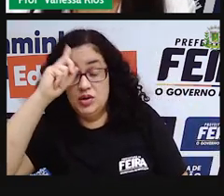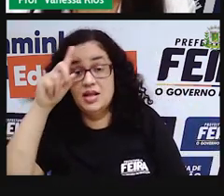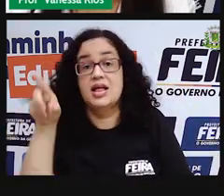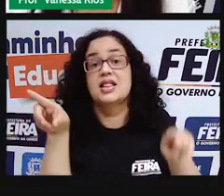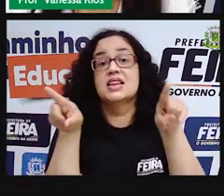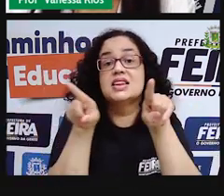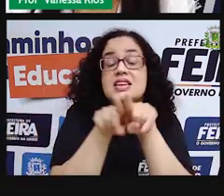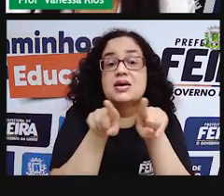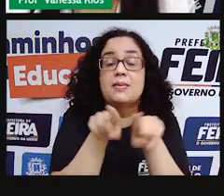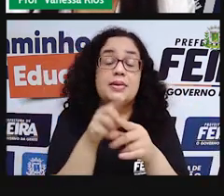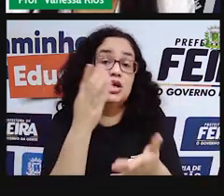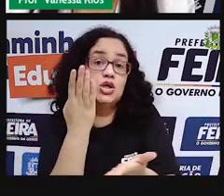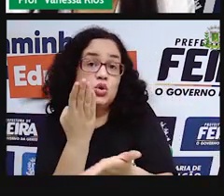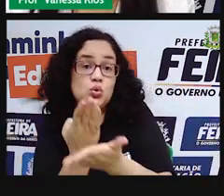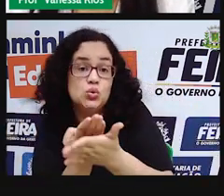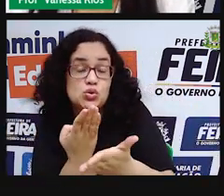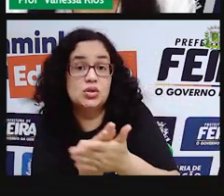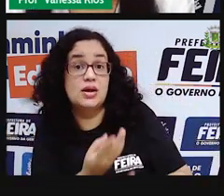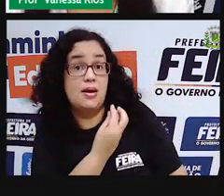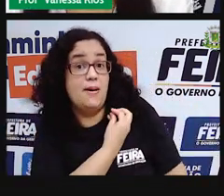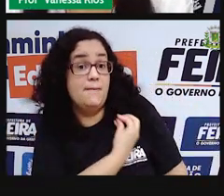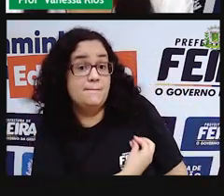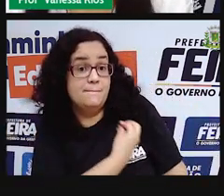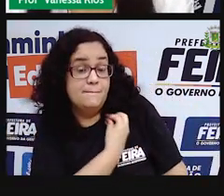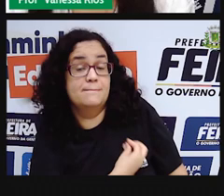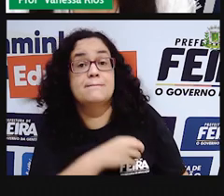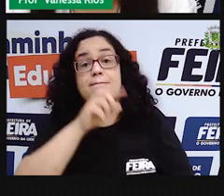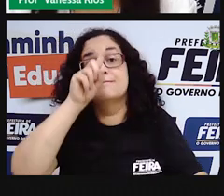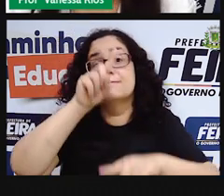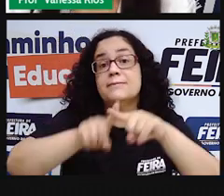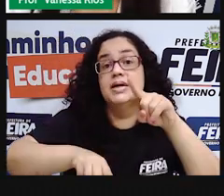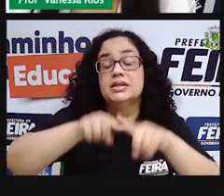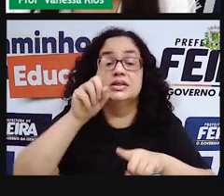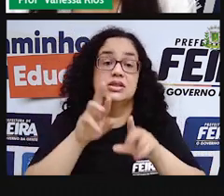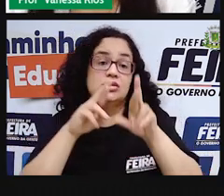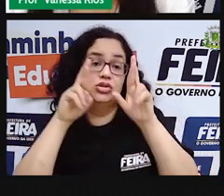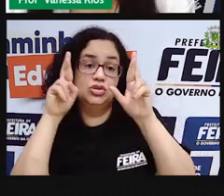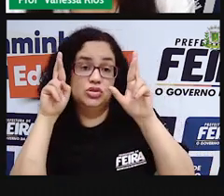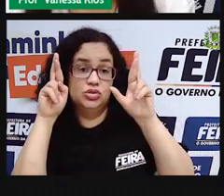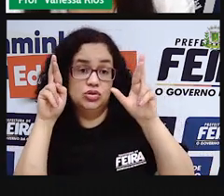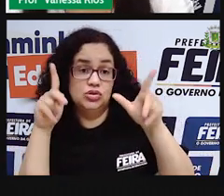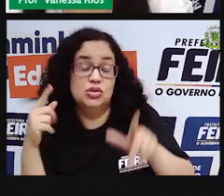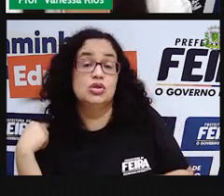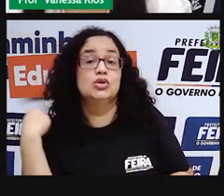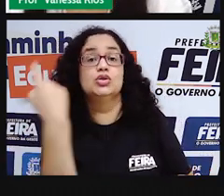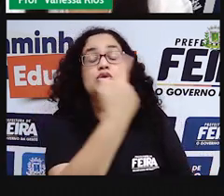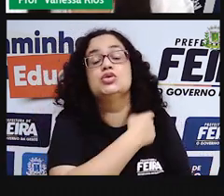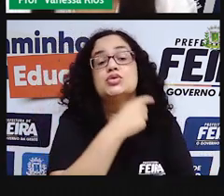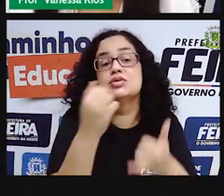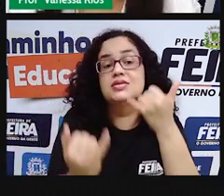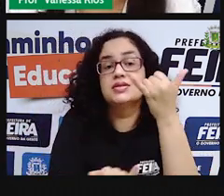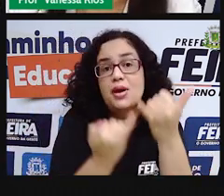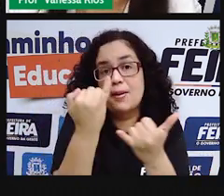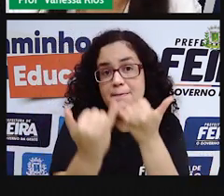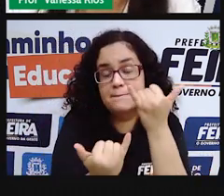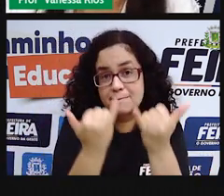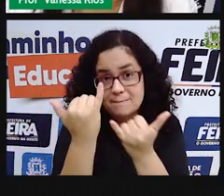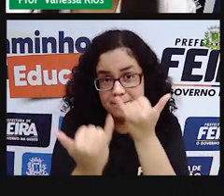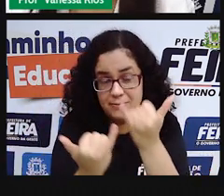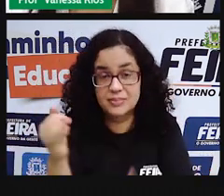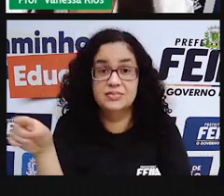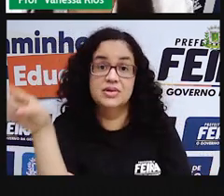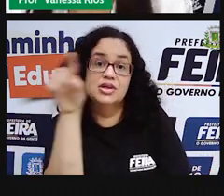já estudamos as presenças aí dos materiais diferentes nos nossos brinquedos, né, os brinquedos aí que vocês